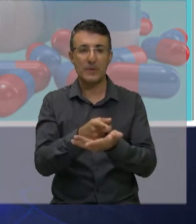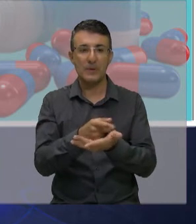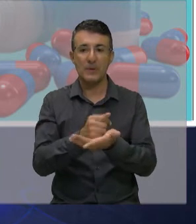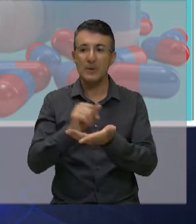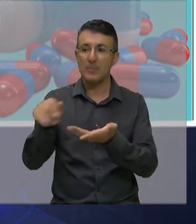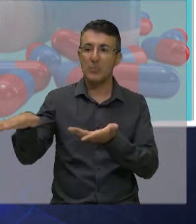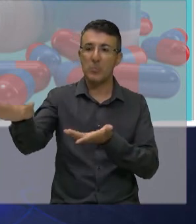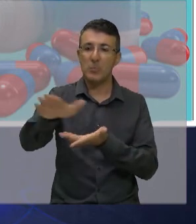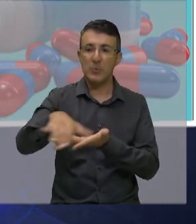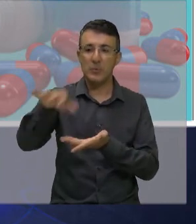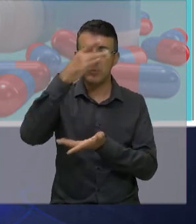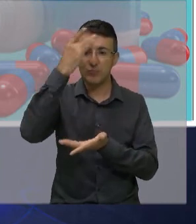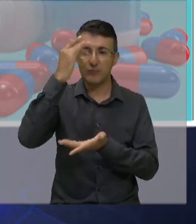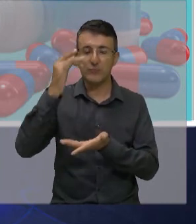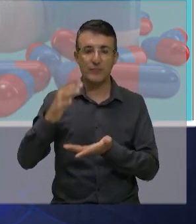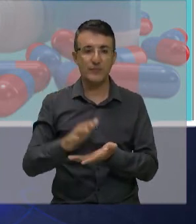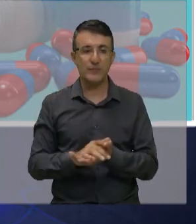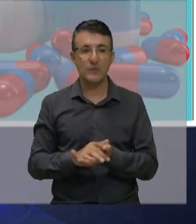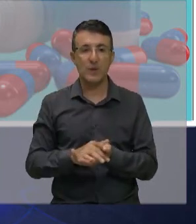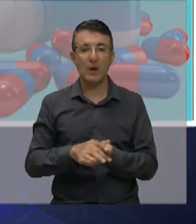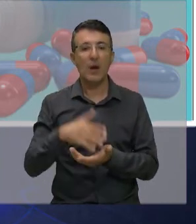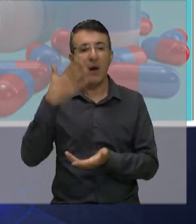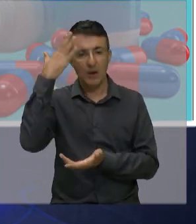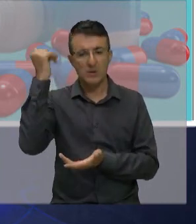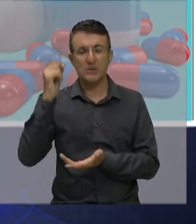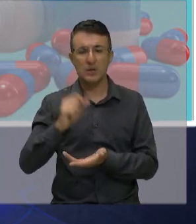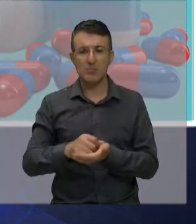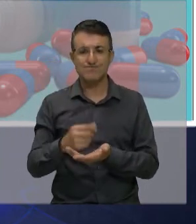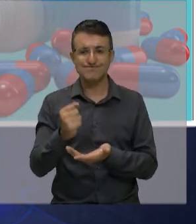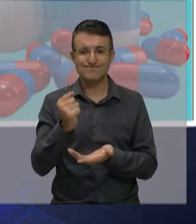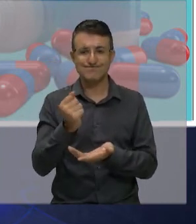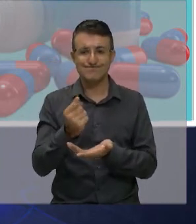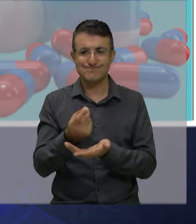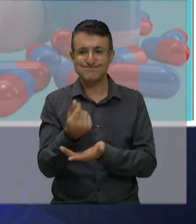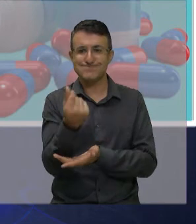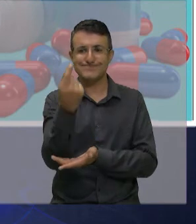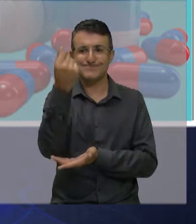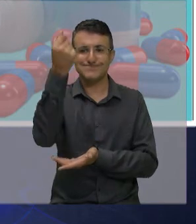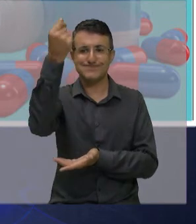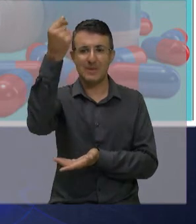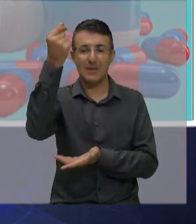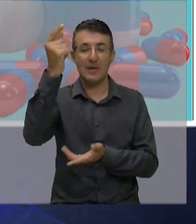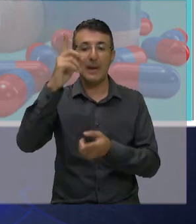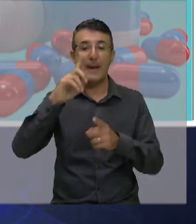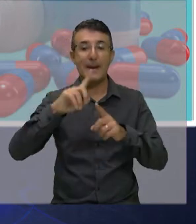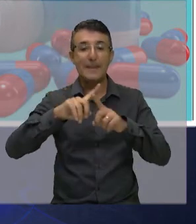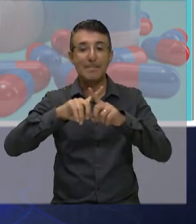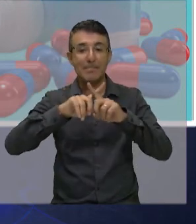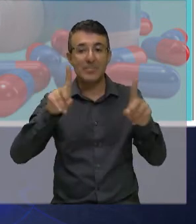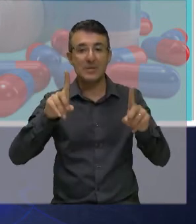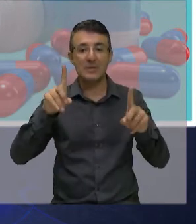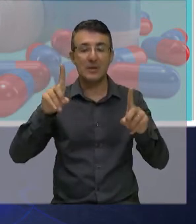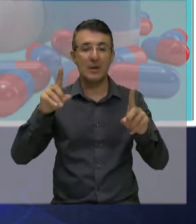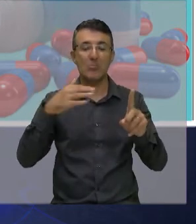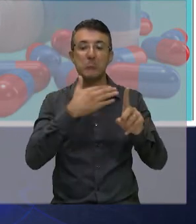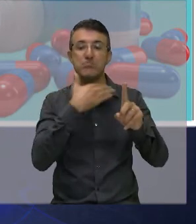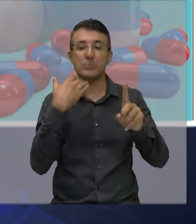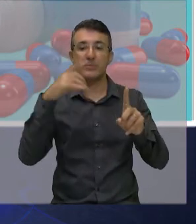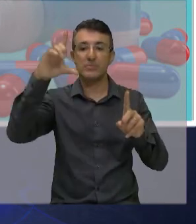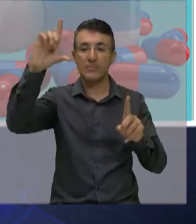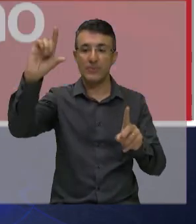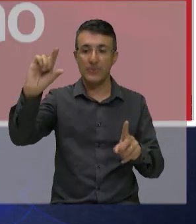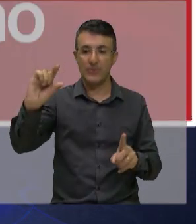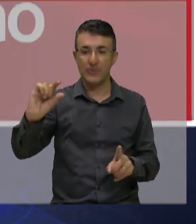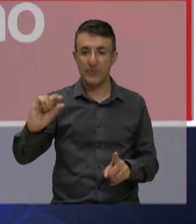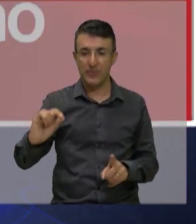população eu sei que ele traz custo para a prefeitura mas com certeza ele vai diminuir muita mortalidade de infarto na nossa cidade